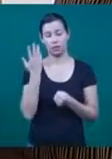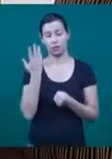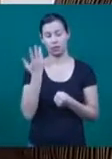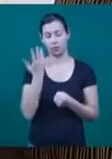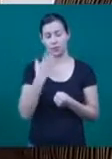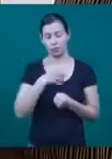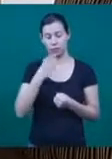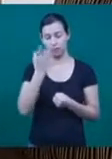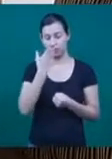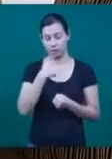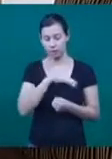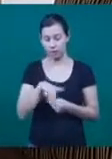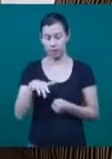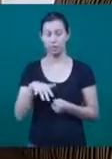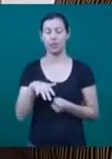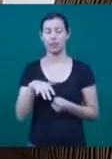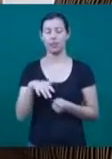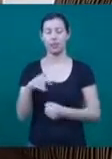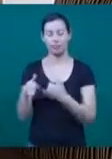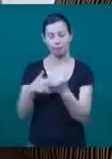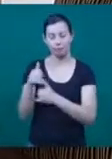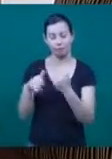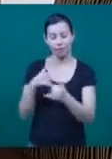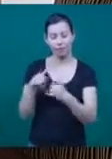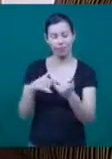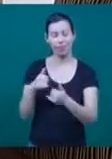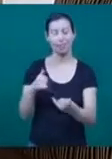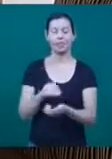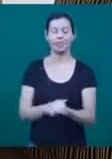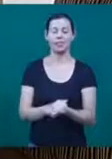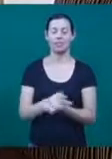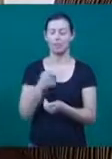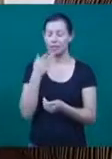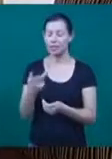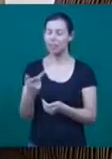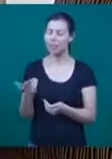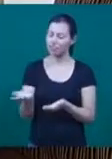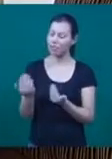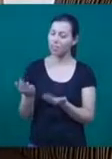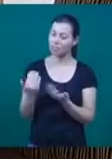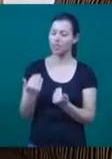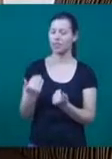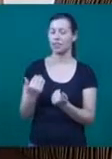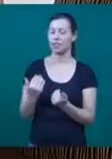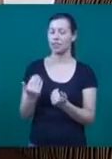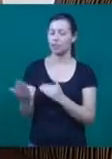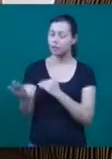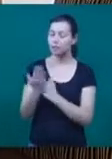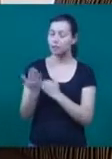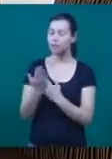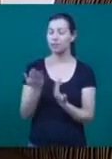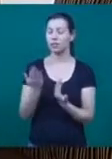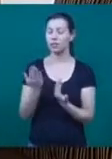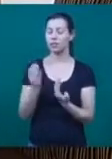coisa mais na esportiva por conta deles, para eles não se assustarem. Então, brincava com eles, dizia, Pedro, não sei, vem cá, vai belíssima mamãe aqui,